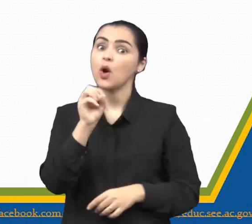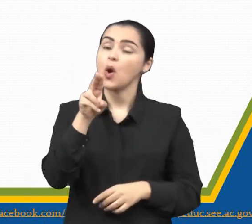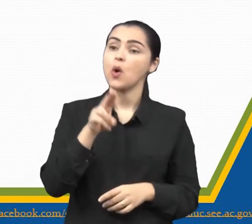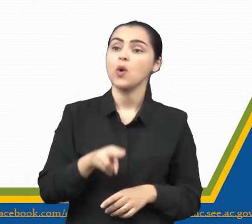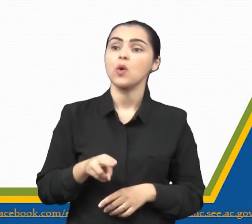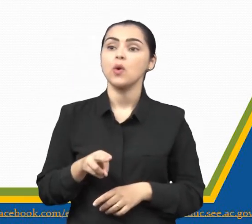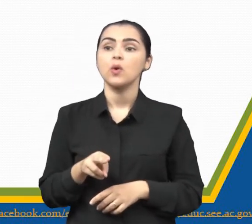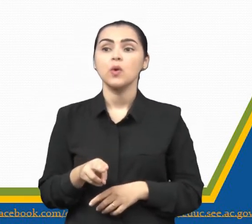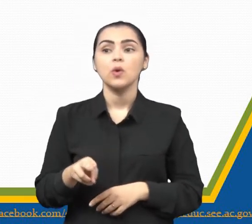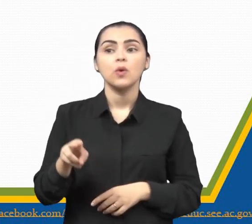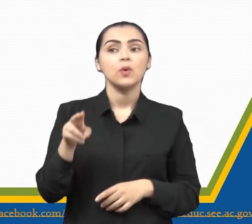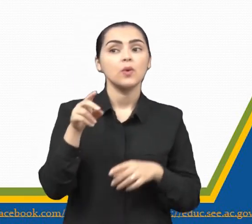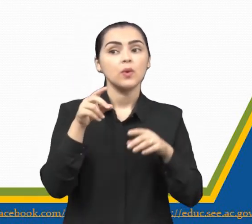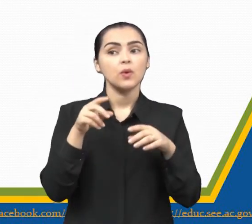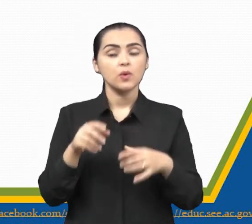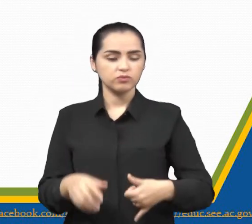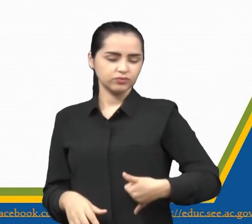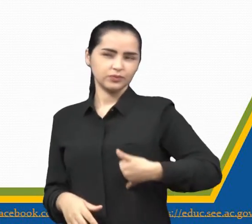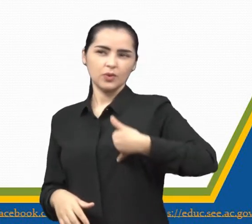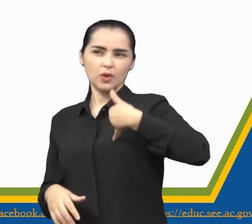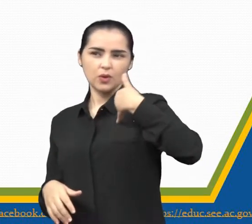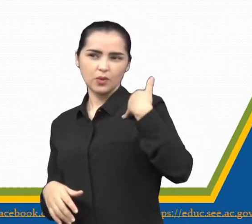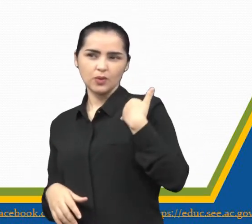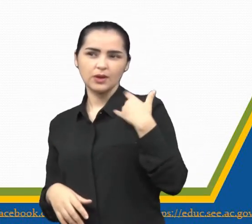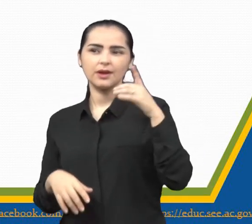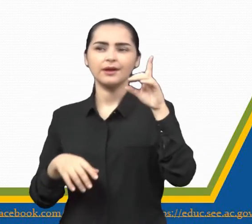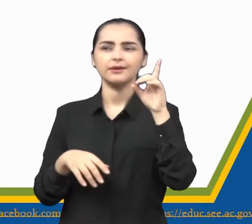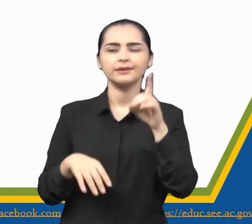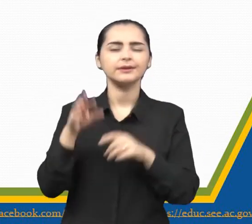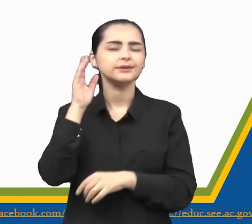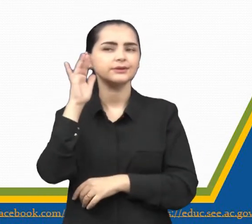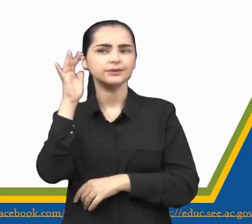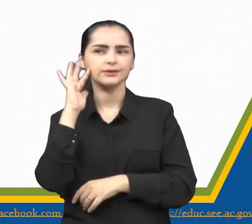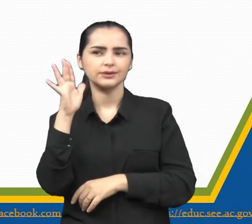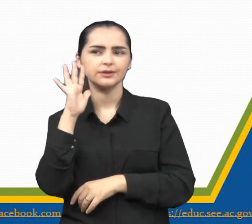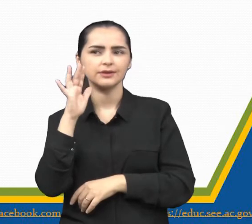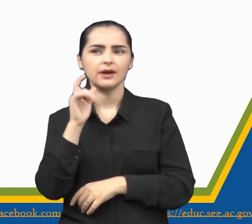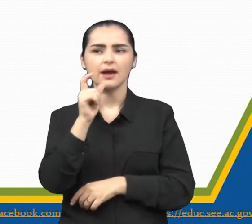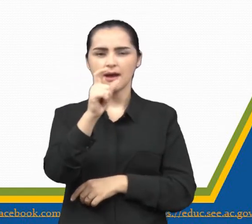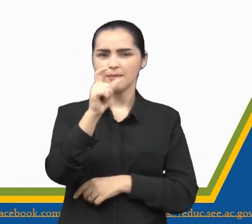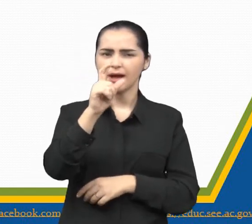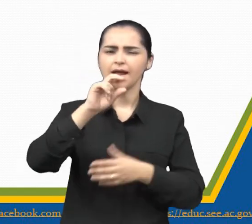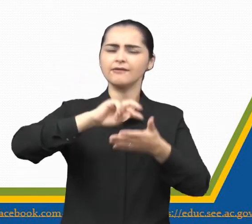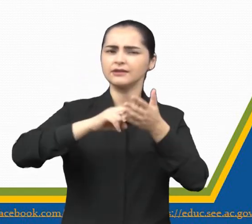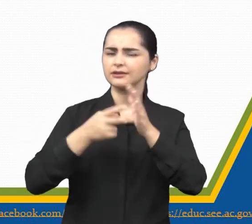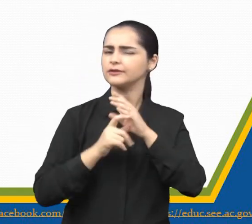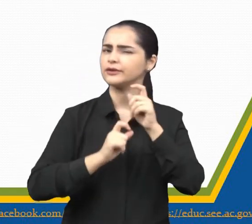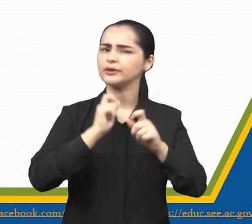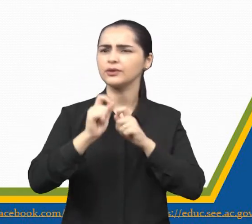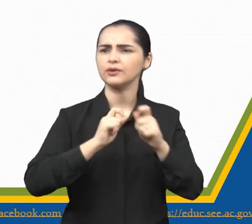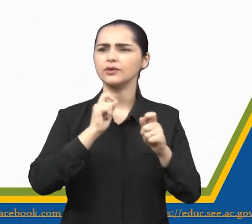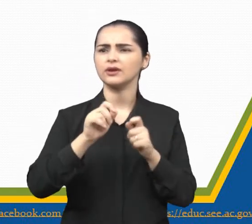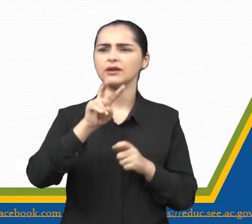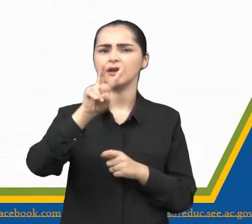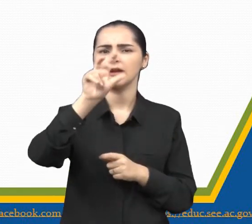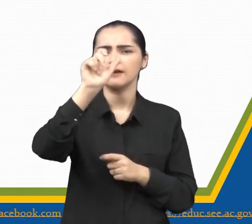Olha lá a palavra em destaque. Vangloriando. Quer dizer o quê? Lembraram o que quer dizer?